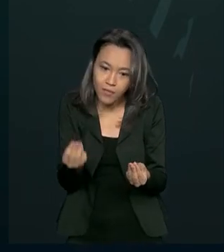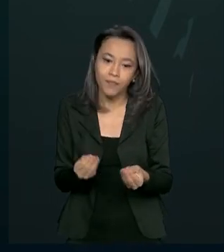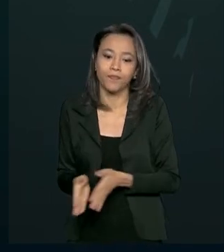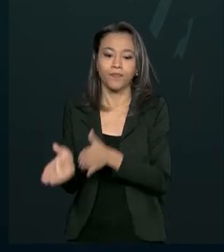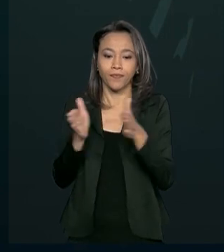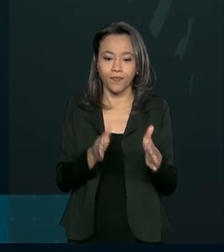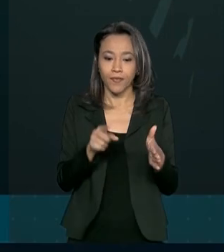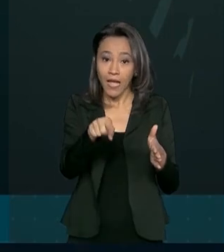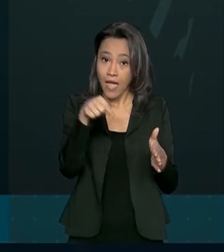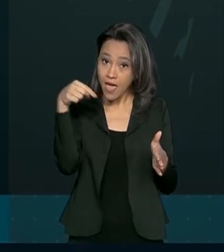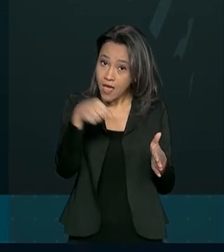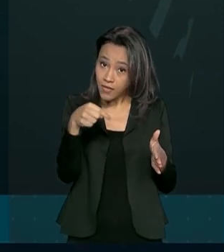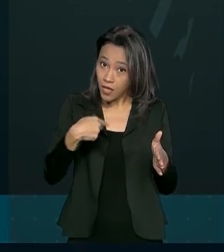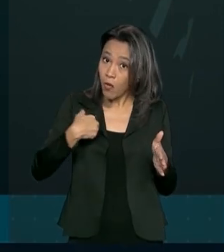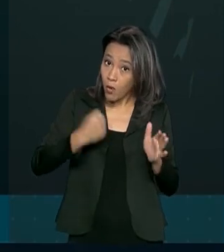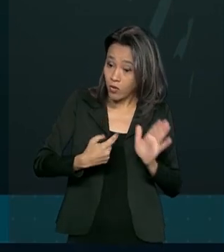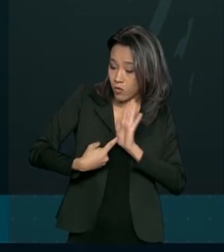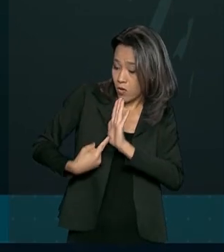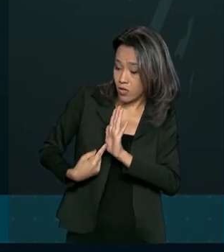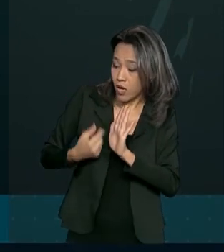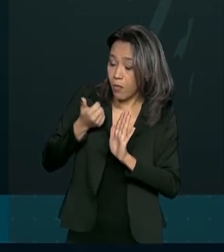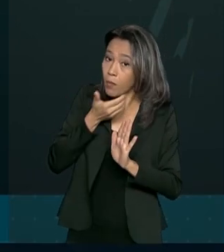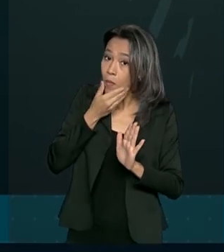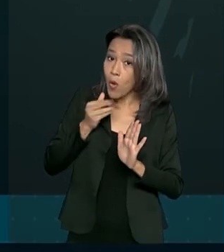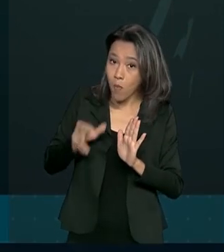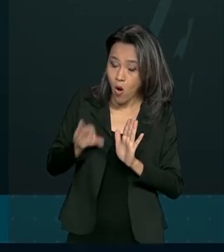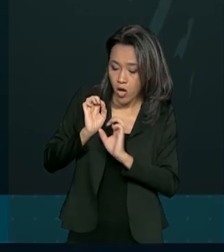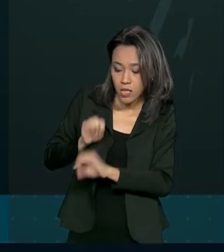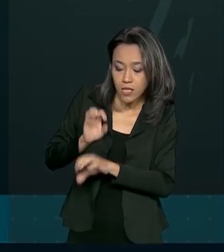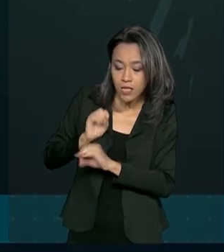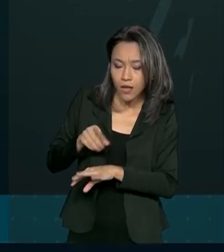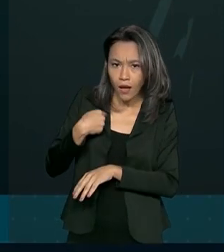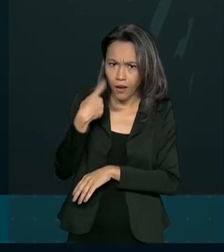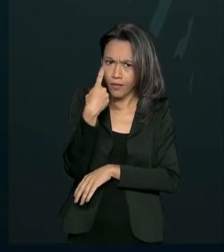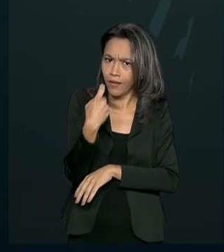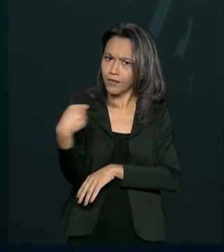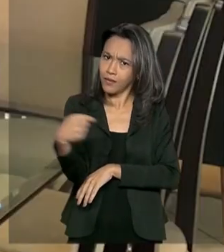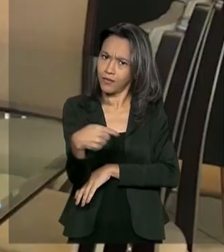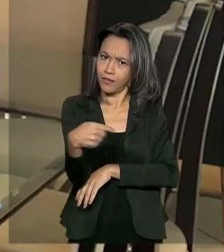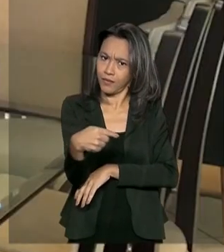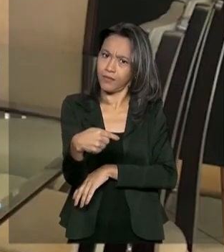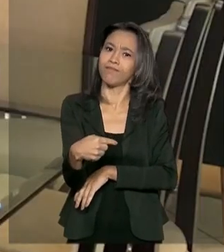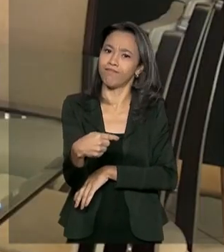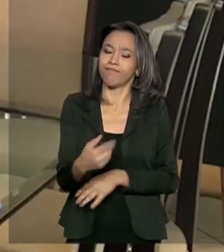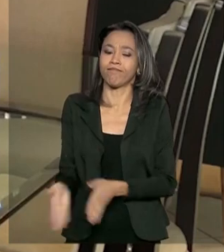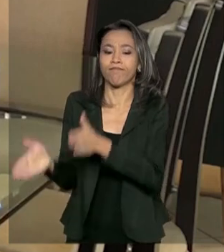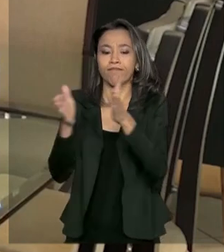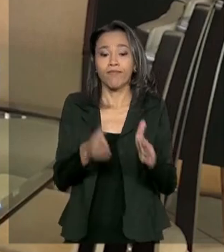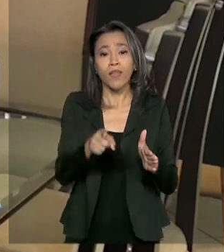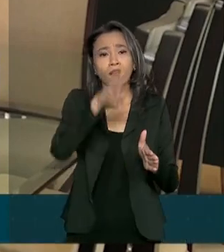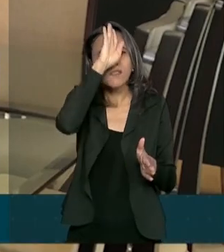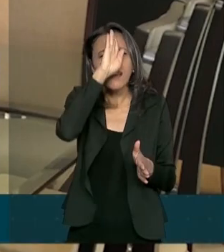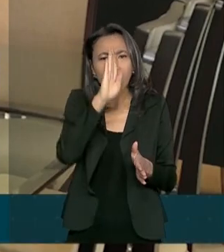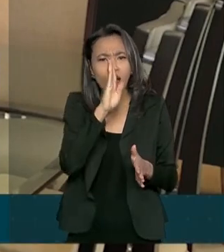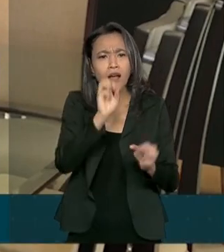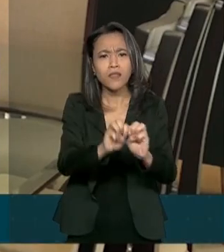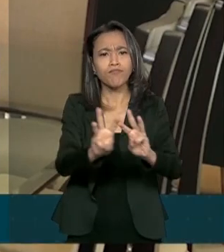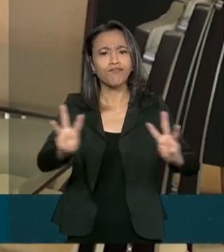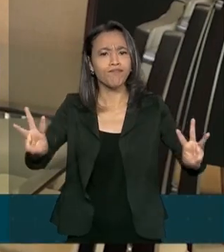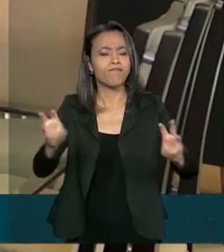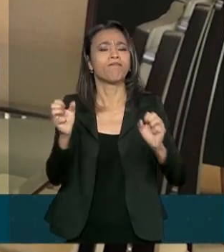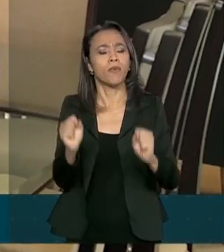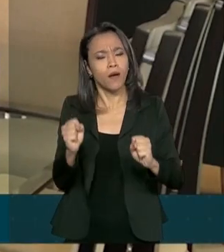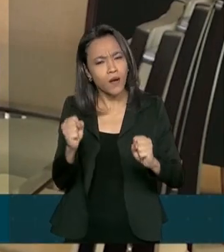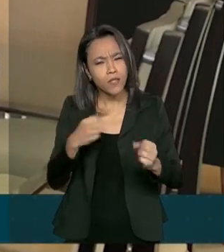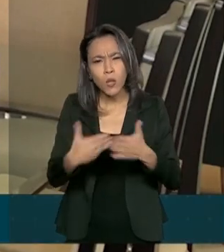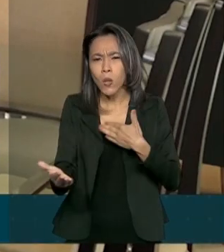aqui eu posso mostrar para o meu irmão, ensinar. É bem interessante isso aqui. O portal que é gratuito e pode ser